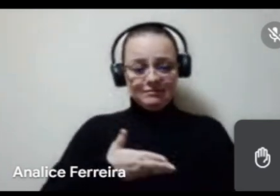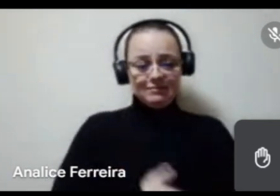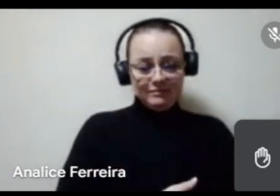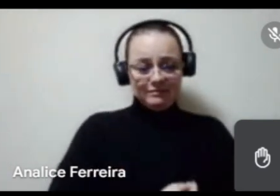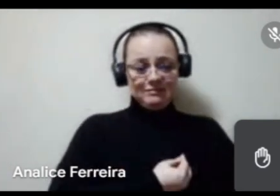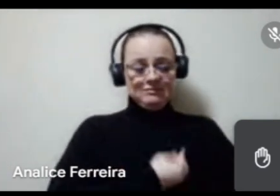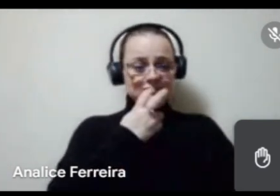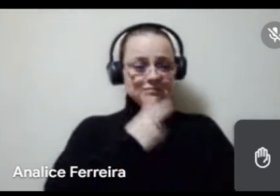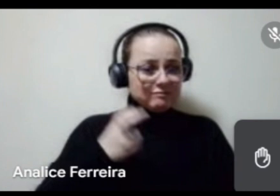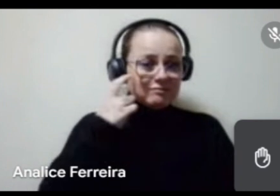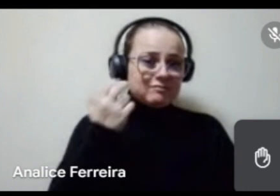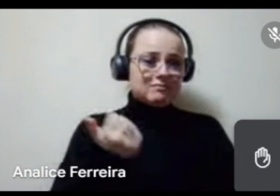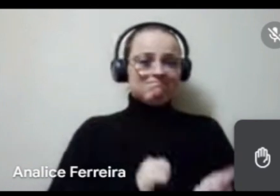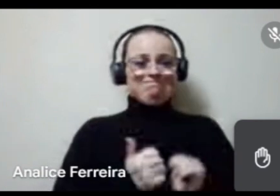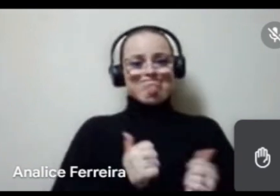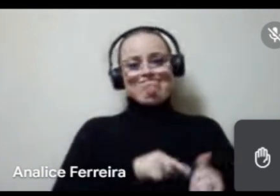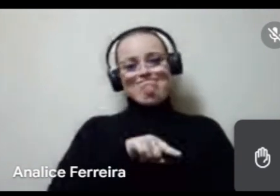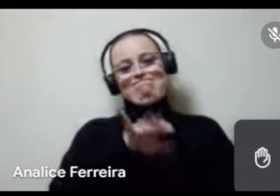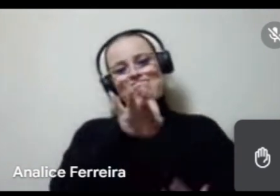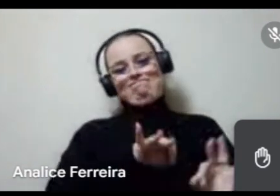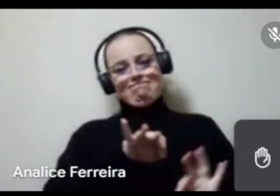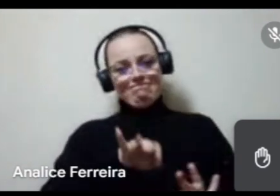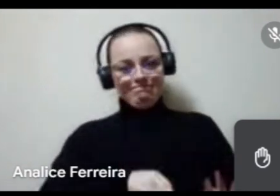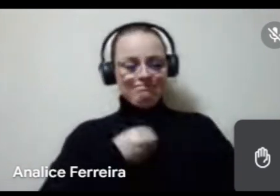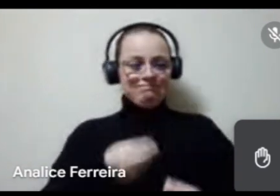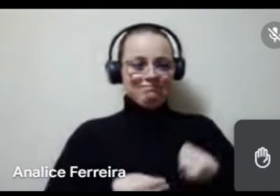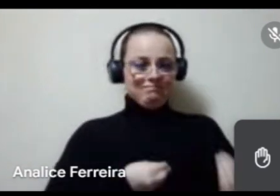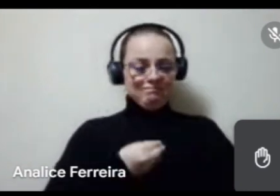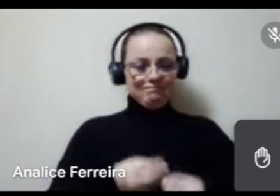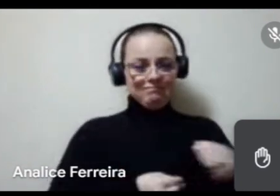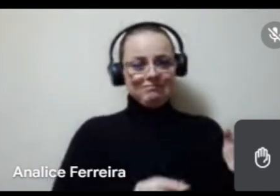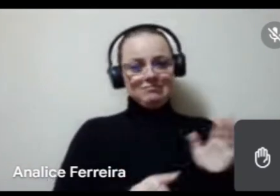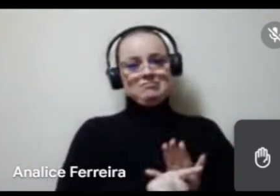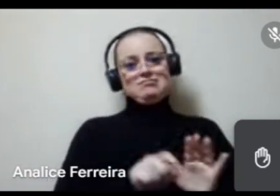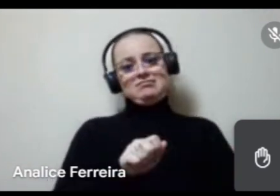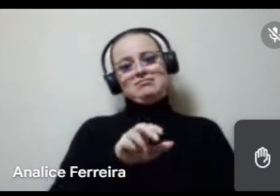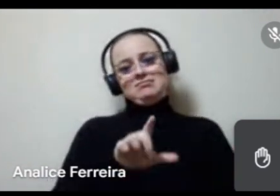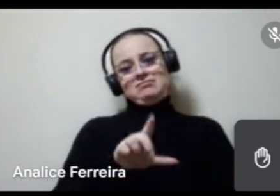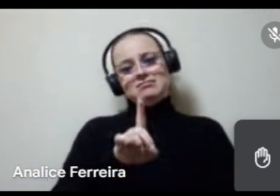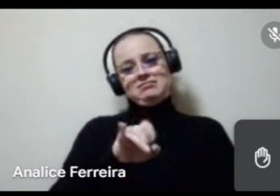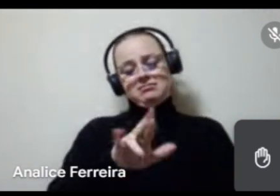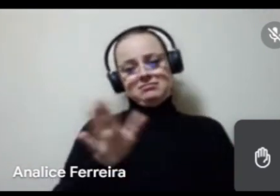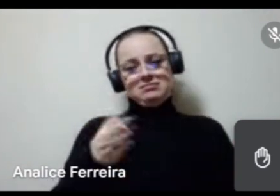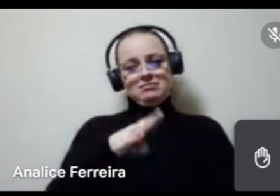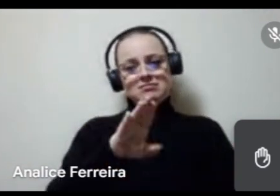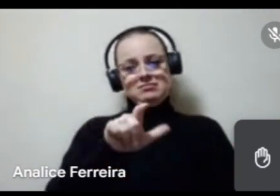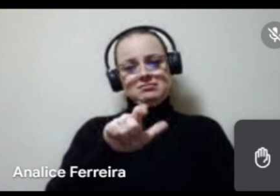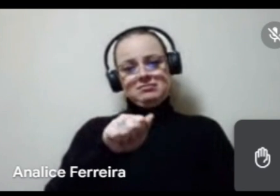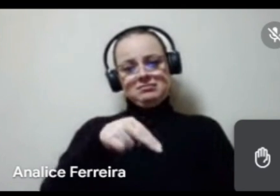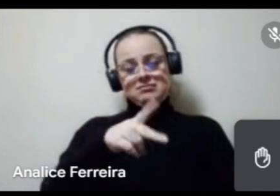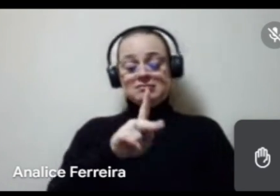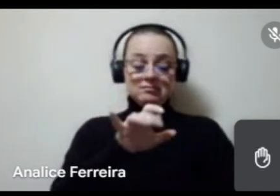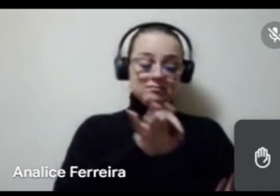à música de qualidade, então, esses projetos, como o Leal de Blanc, é importante justamente para isso, para que você coloque um projeto de